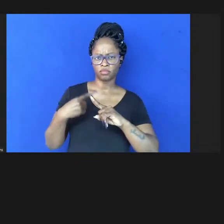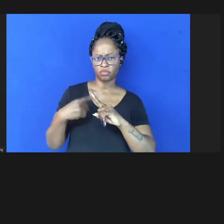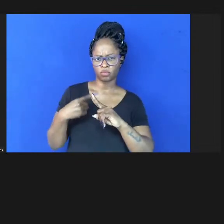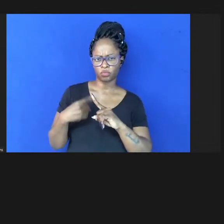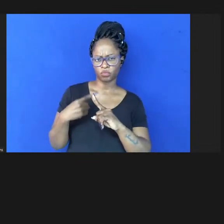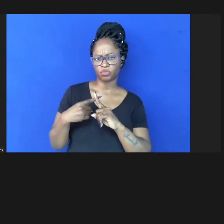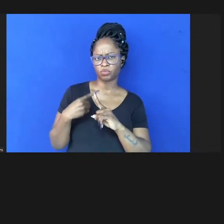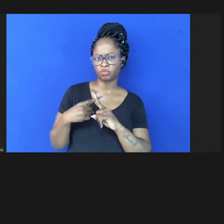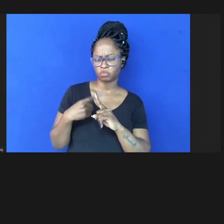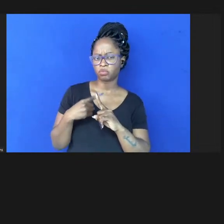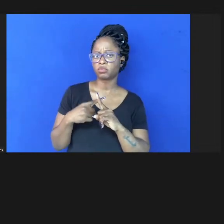realmente